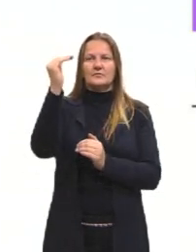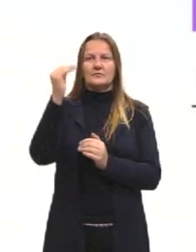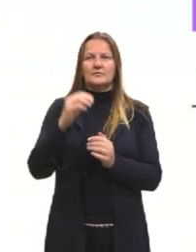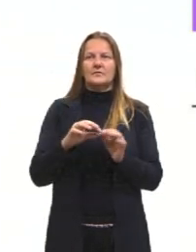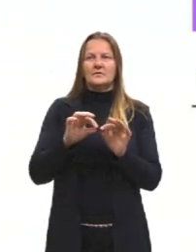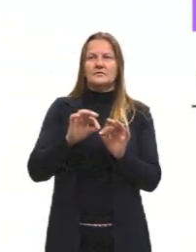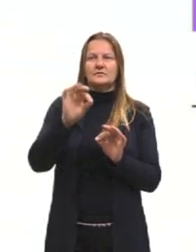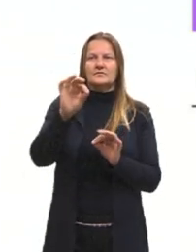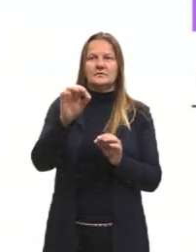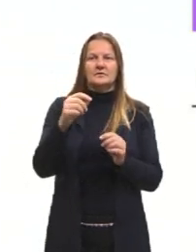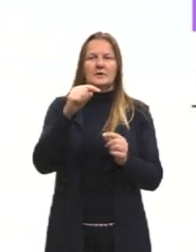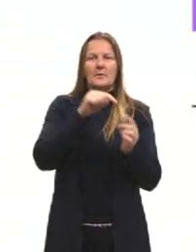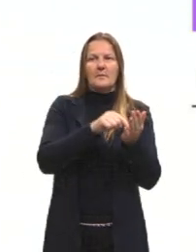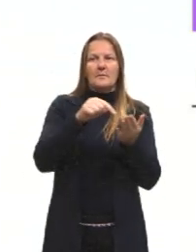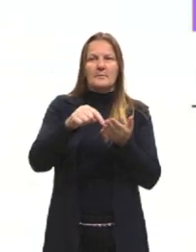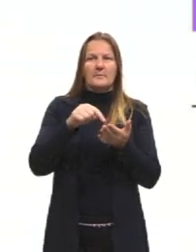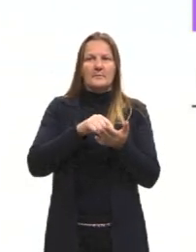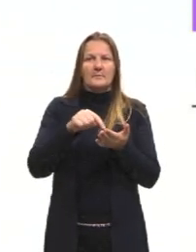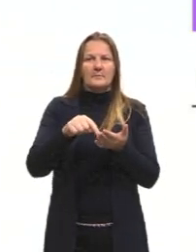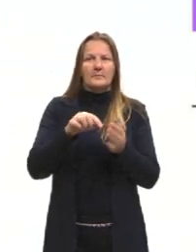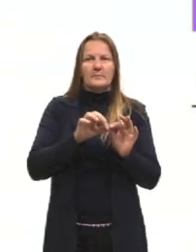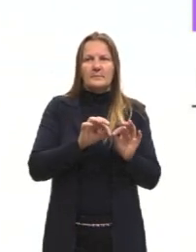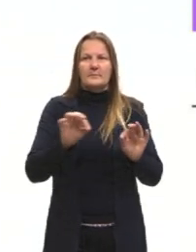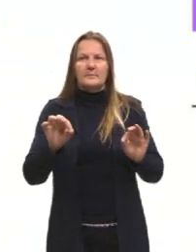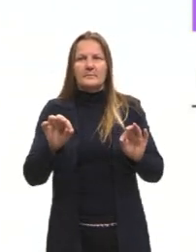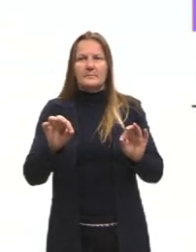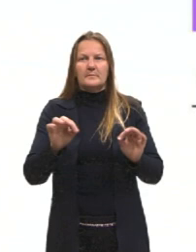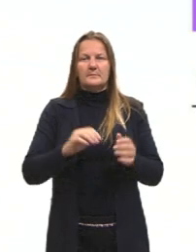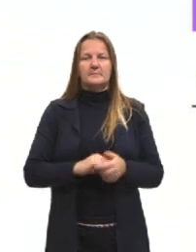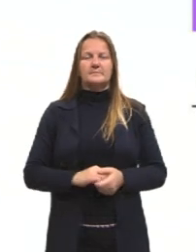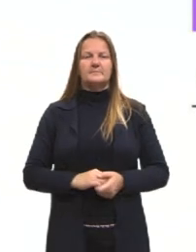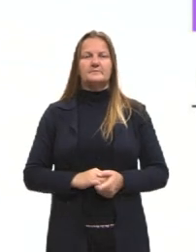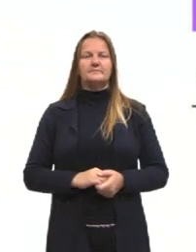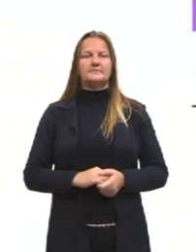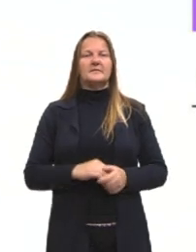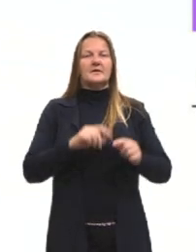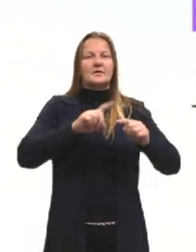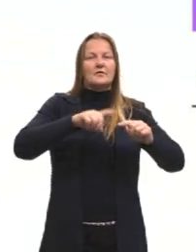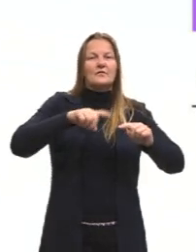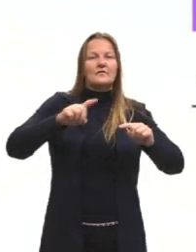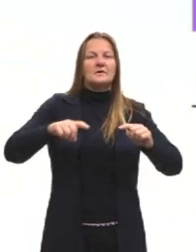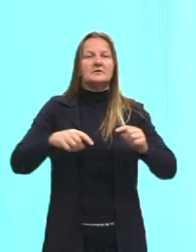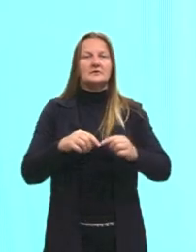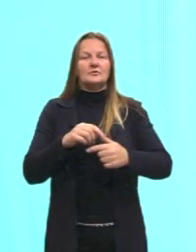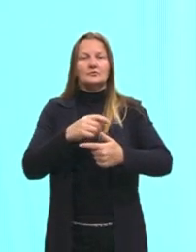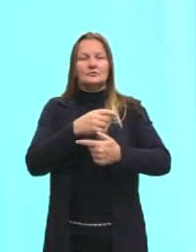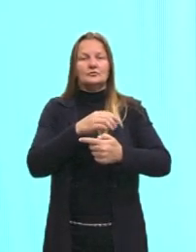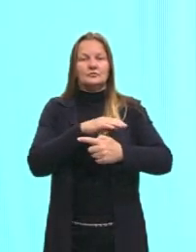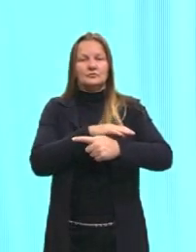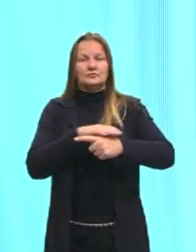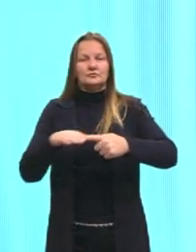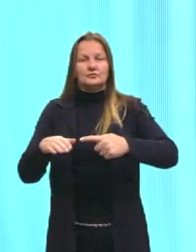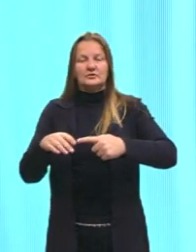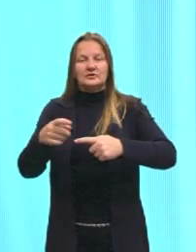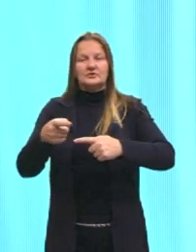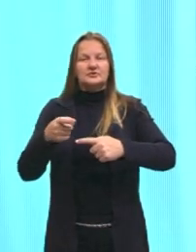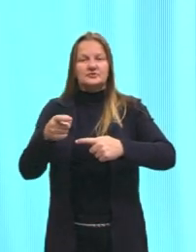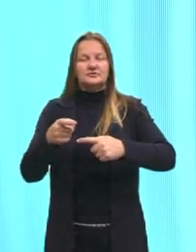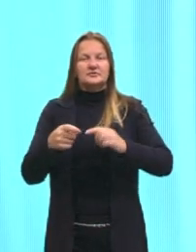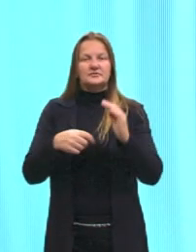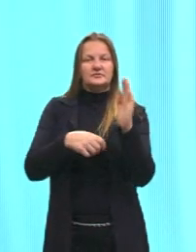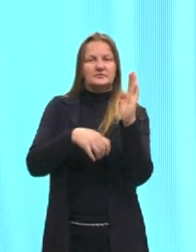distância entre dois pontos, então, nós utilizamos, né, a variação do eixo X, a variação do eixo Y